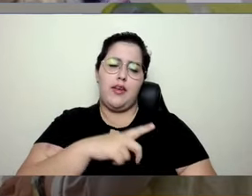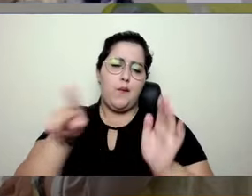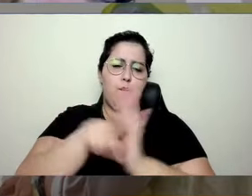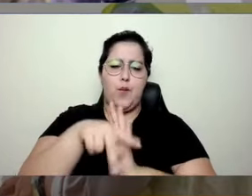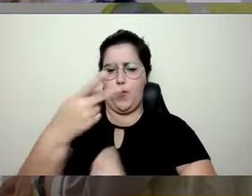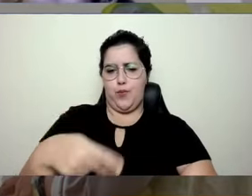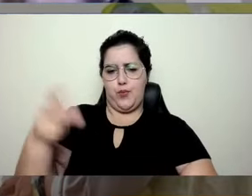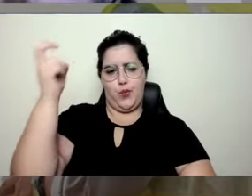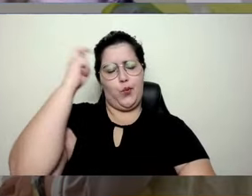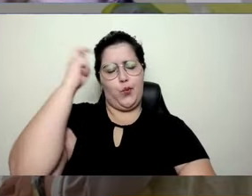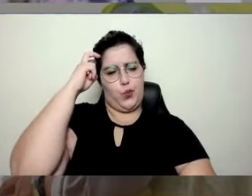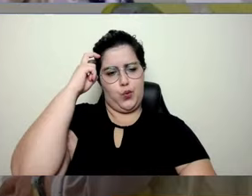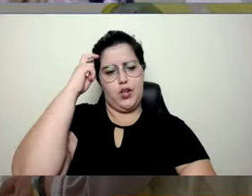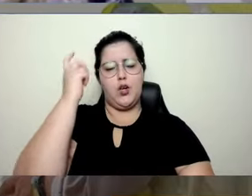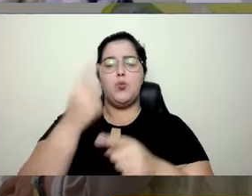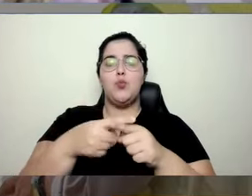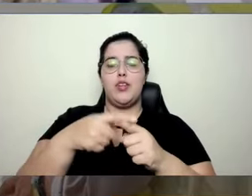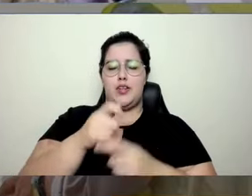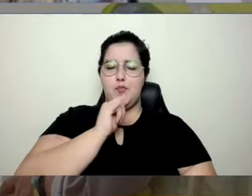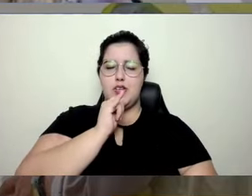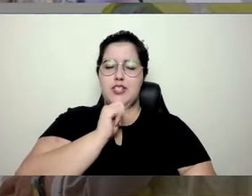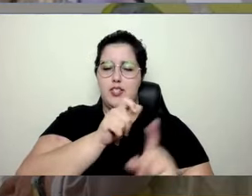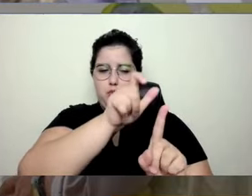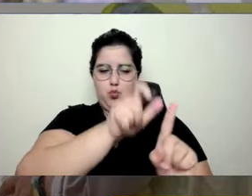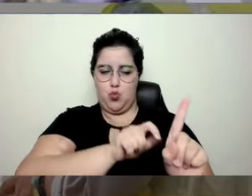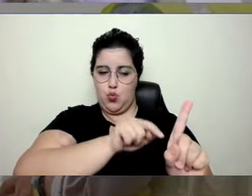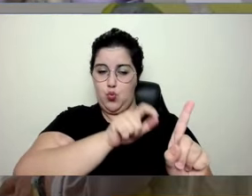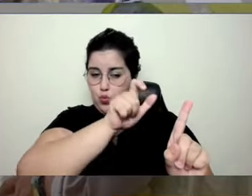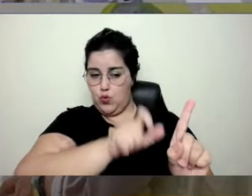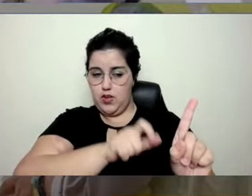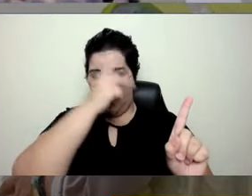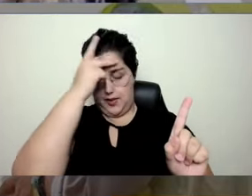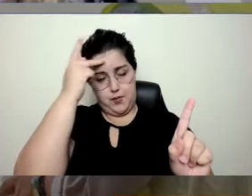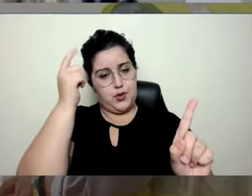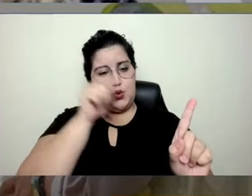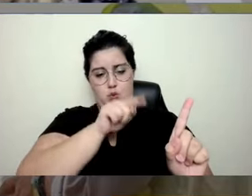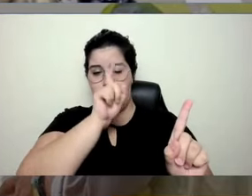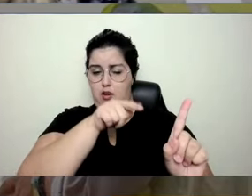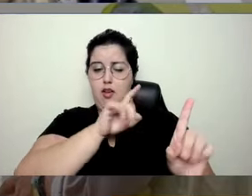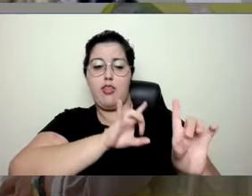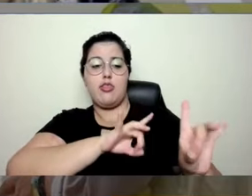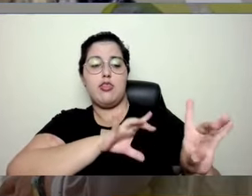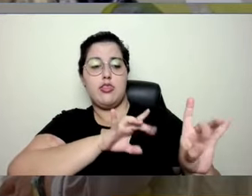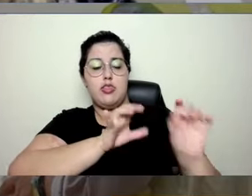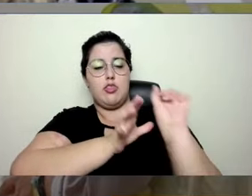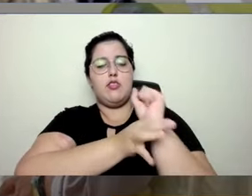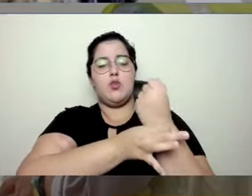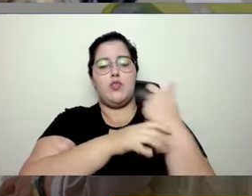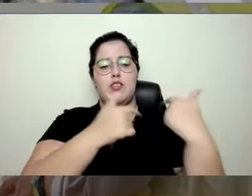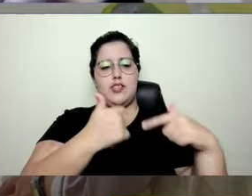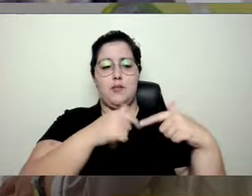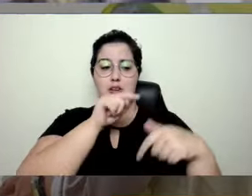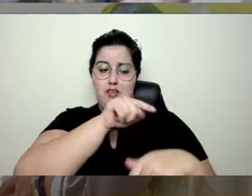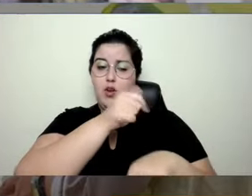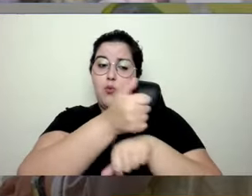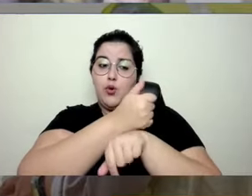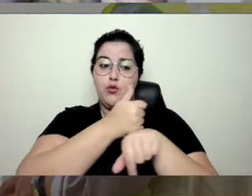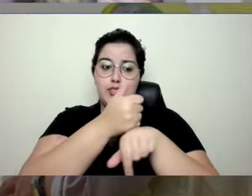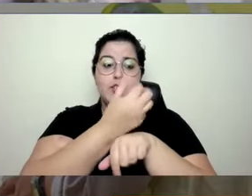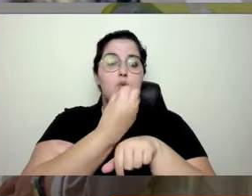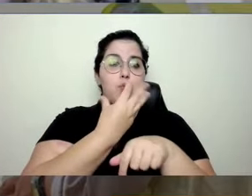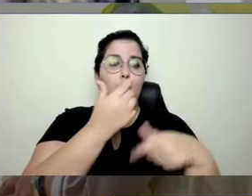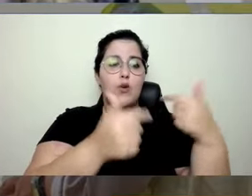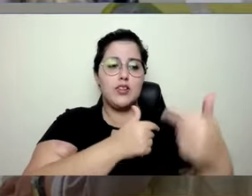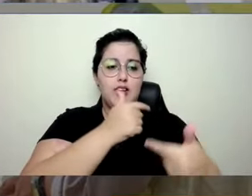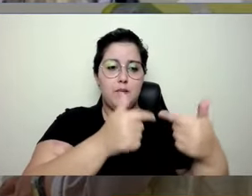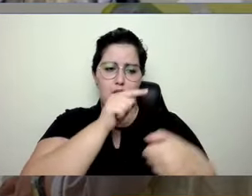Porque um técnico de segurança que faz um trabalho de excelência, ele não é uma pessoa que fica